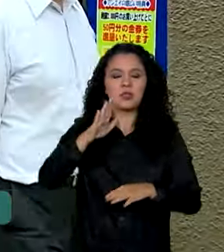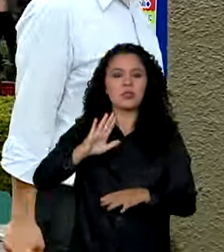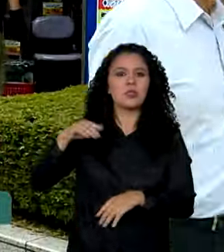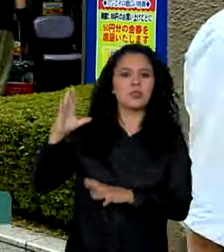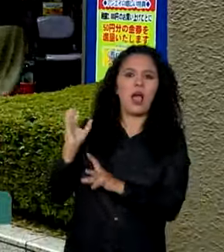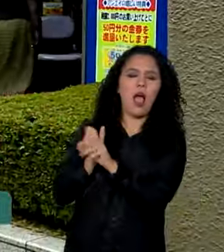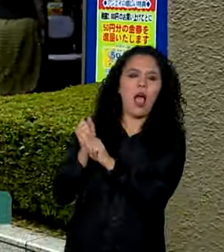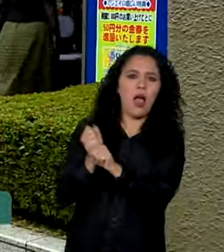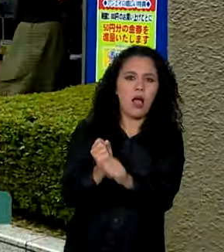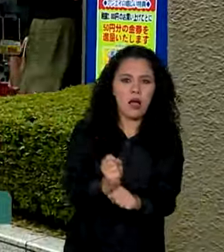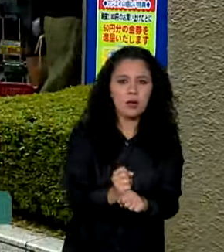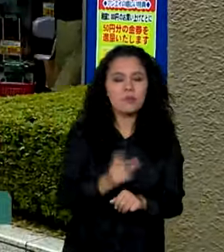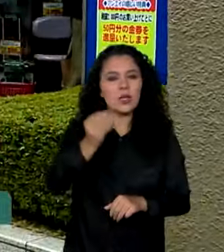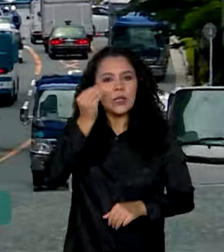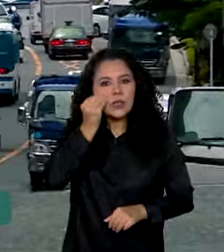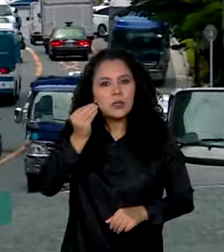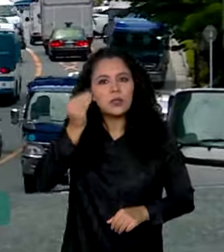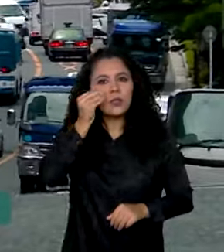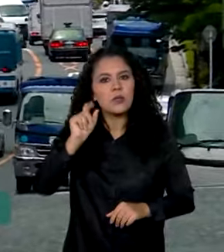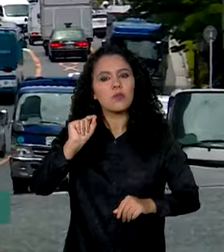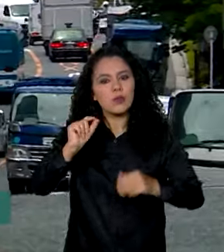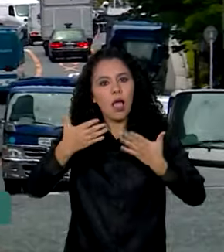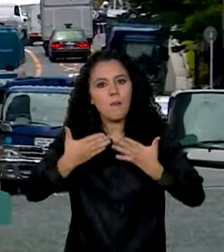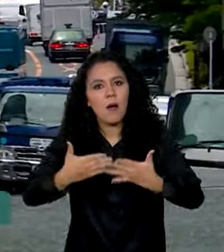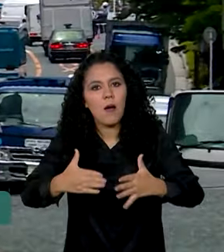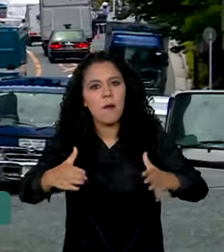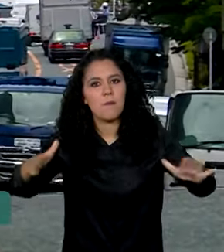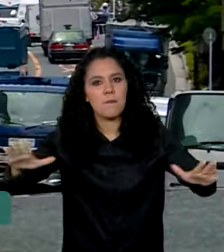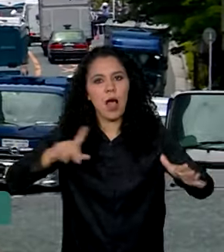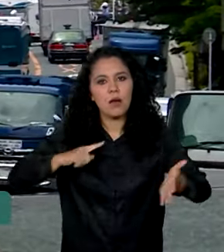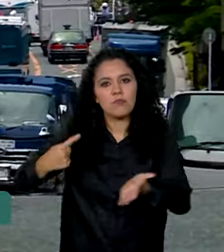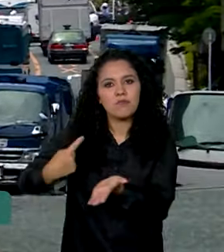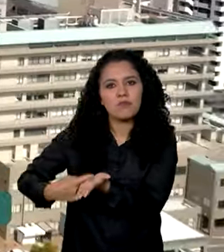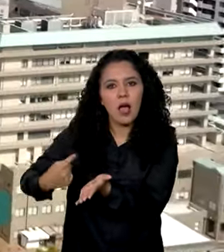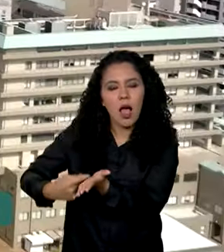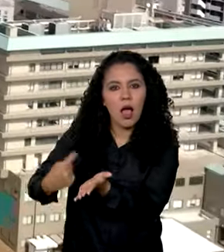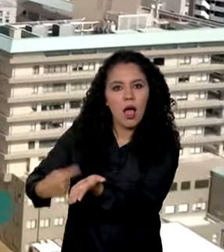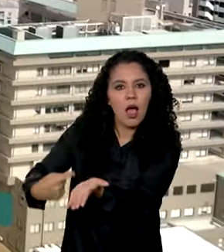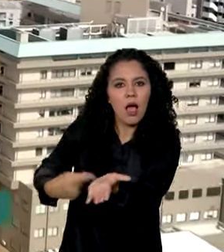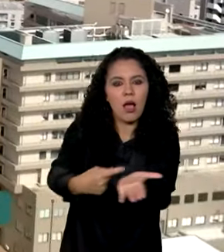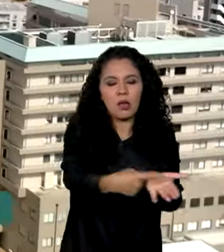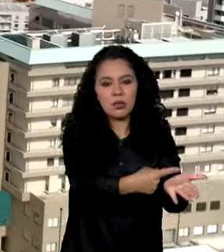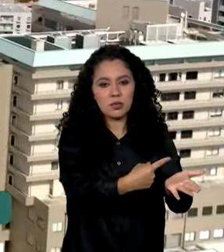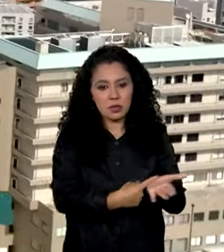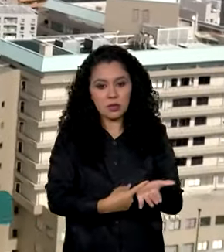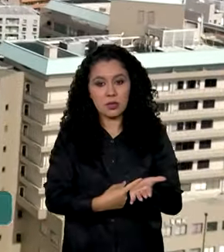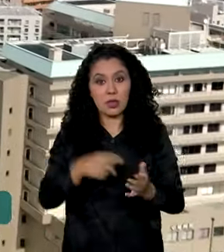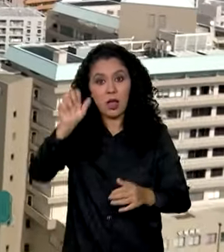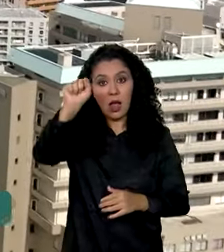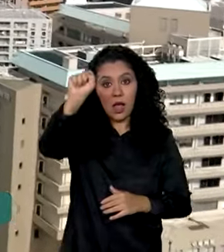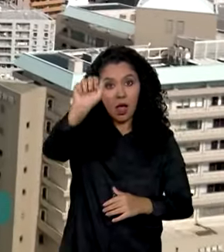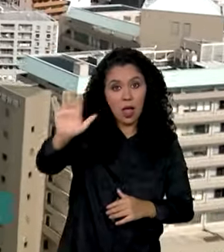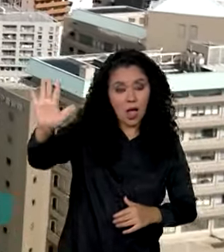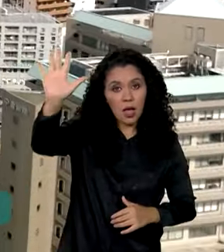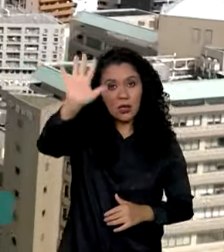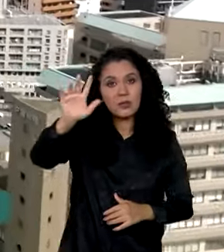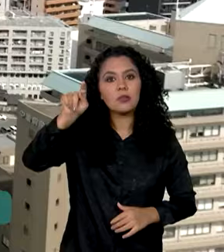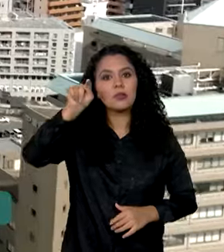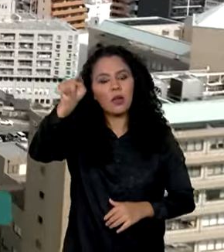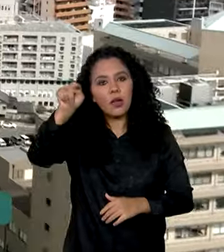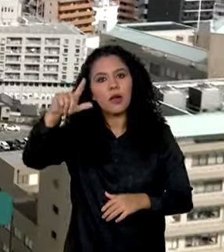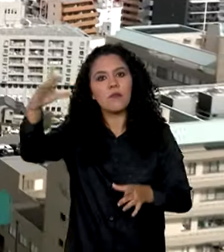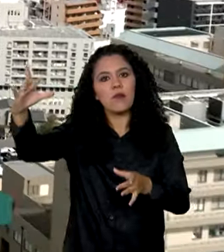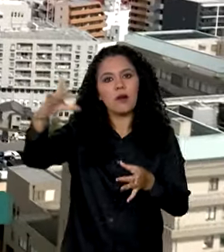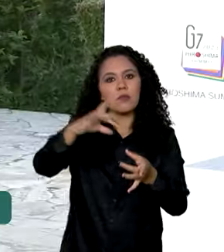buscado estreitar ainda mais as parcerias no atual governo. Tanto que o país asiático foi incluído na série de